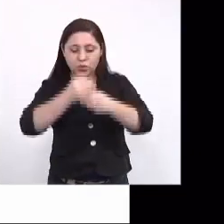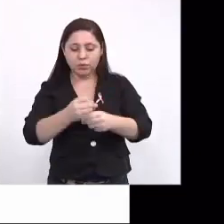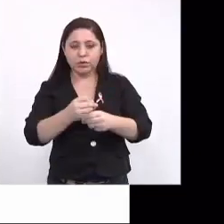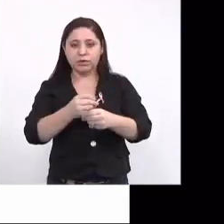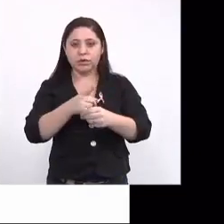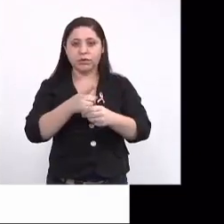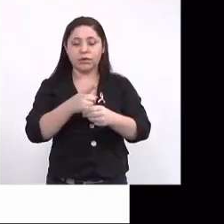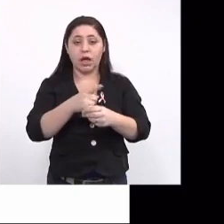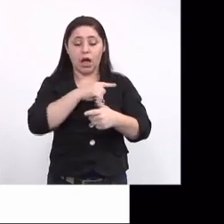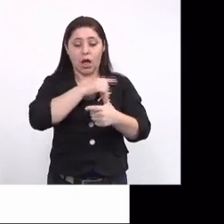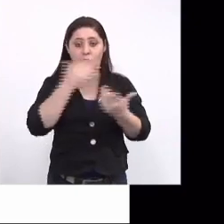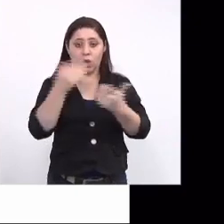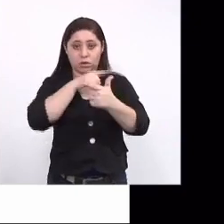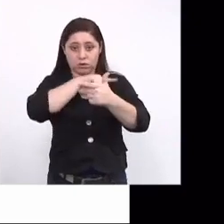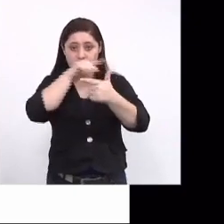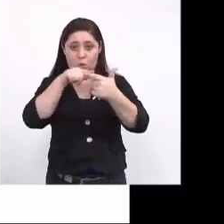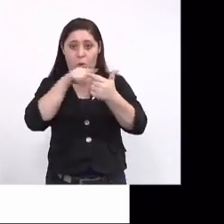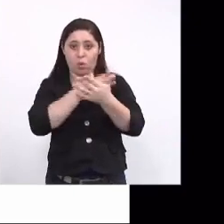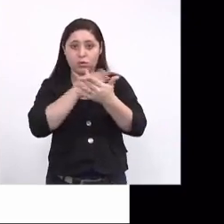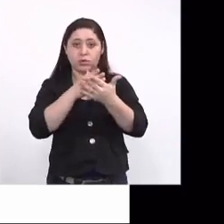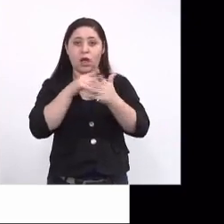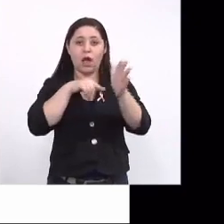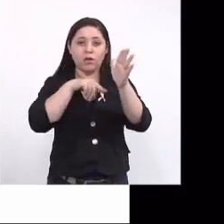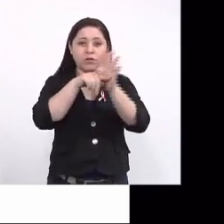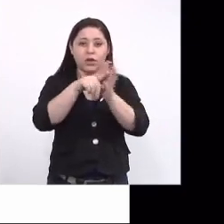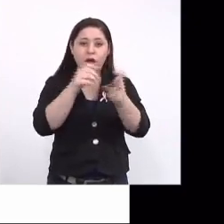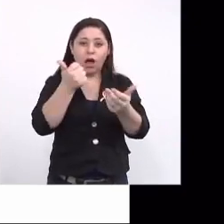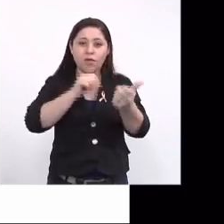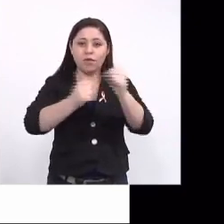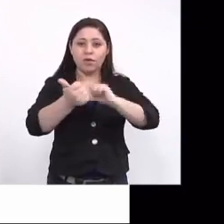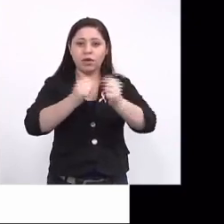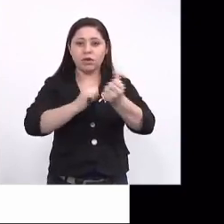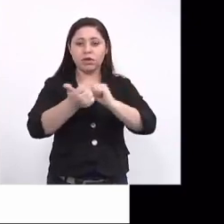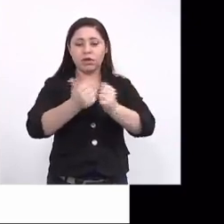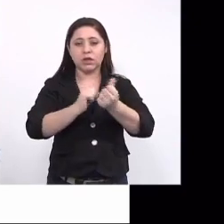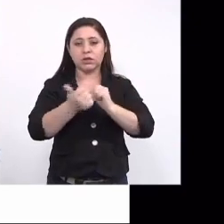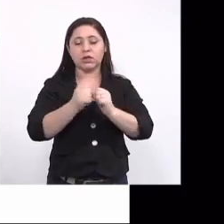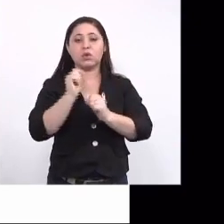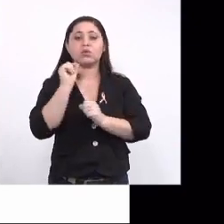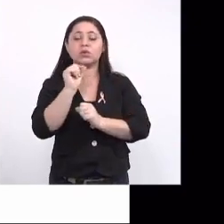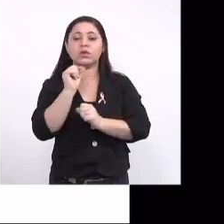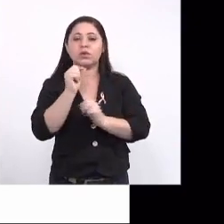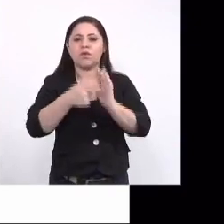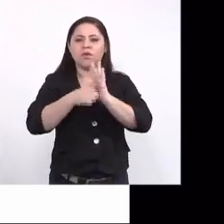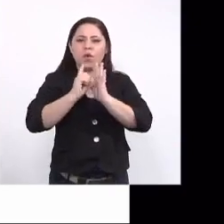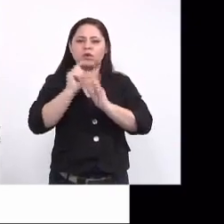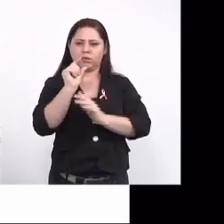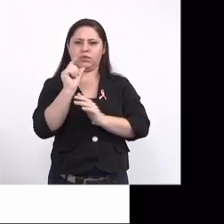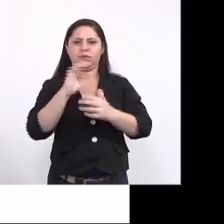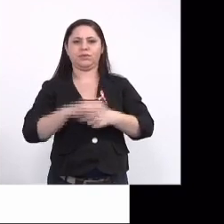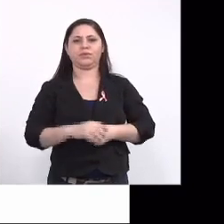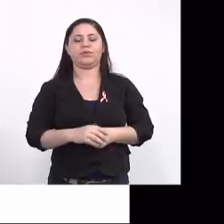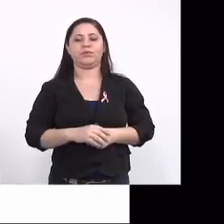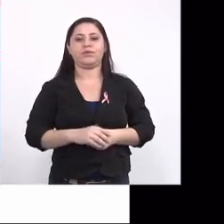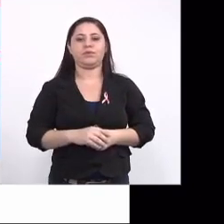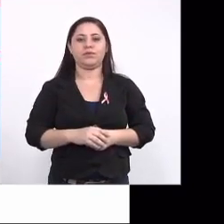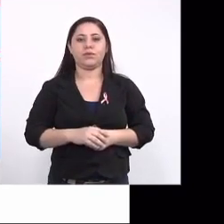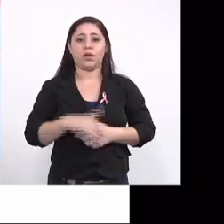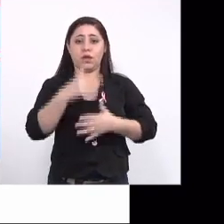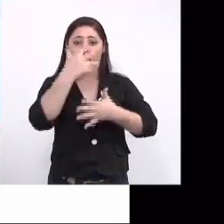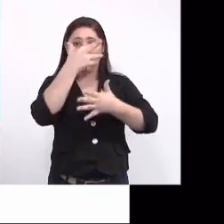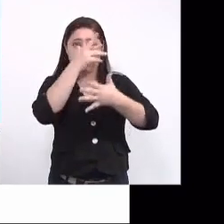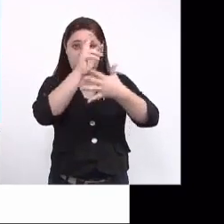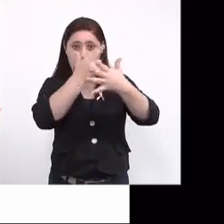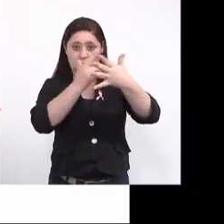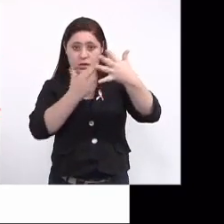fase que está em andamento agora, que é a avaliação dos desfechos tardios. Eu vou voltar um pouquinho aqui. Essa relação